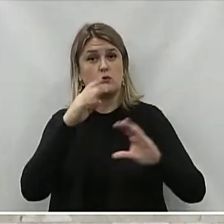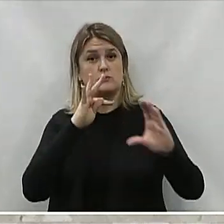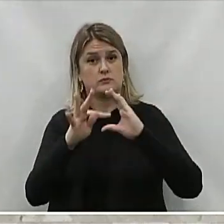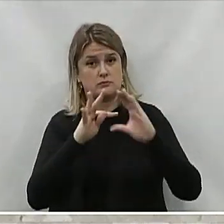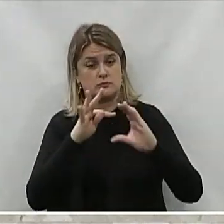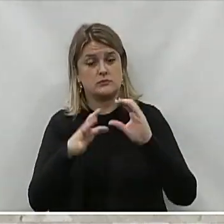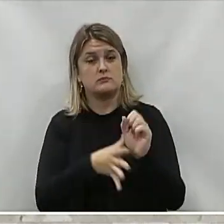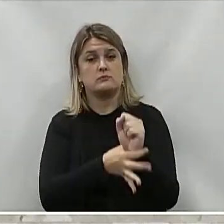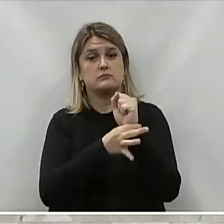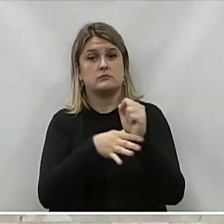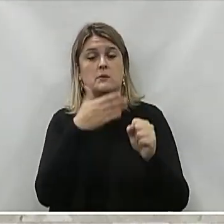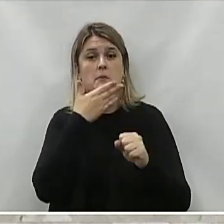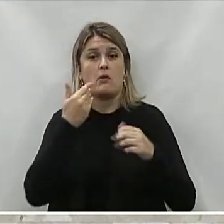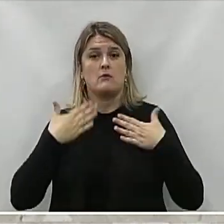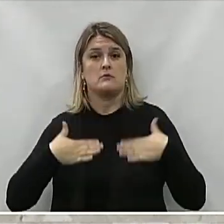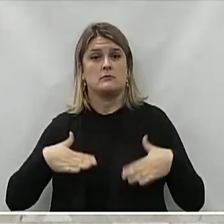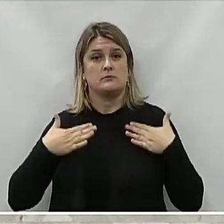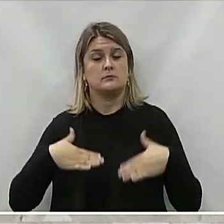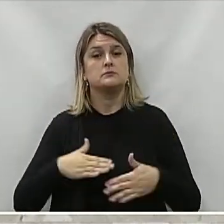segurança E comodidade